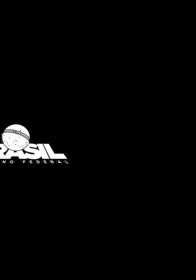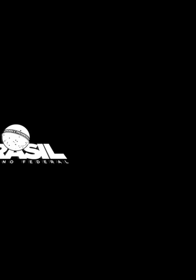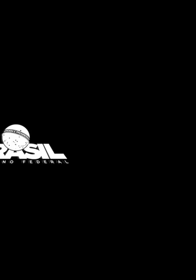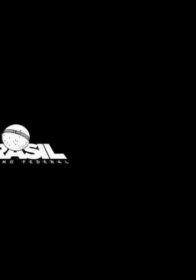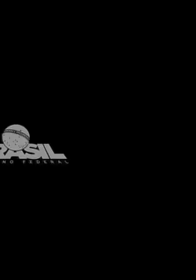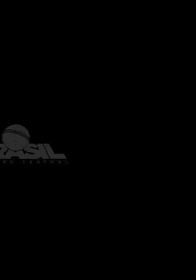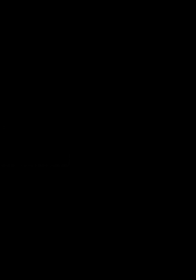Arapongas Obrigado.